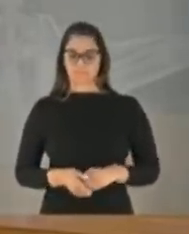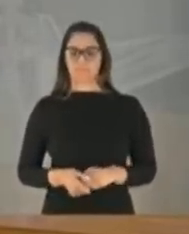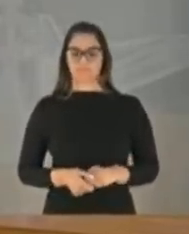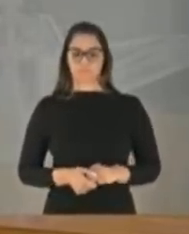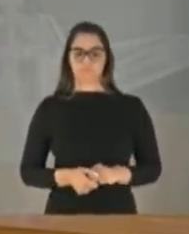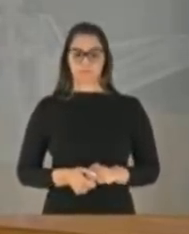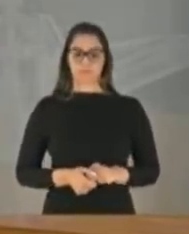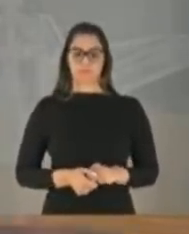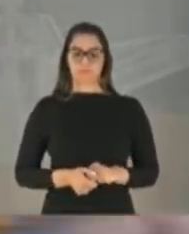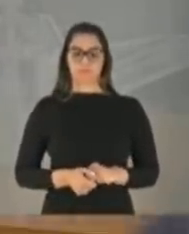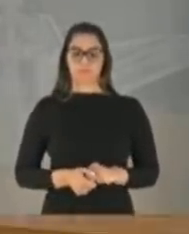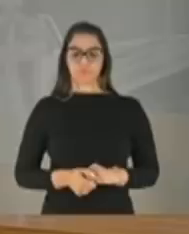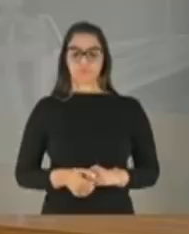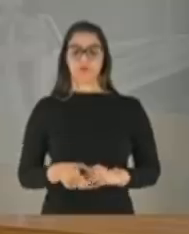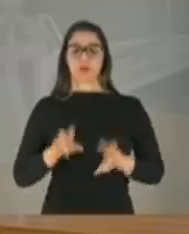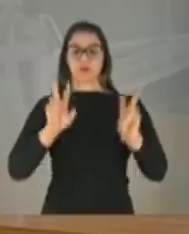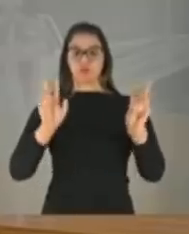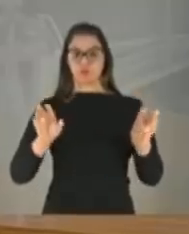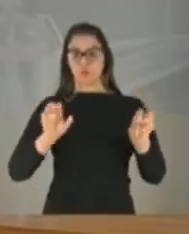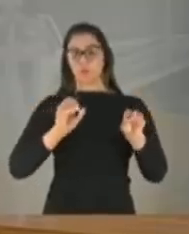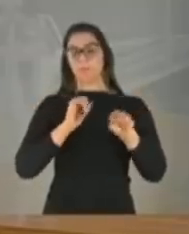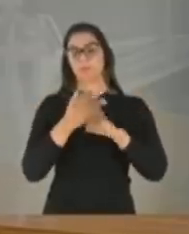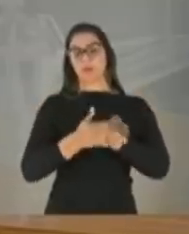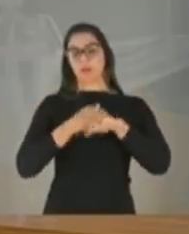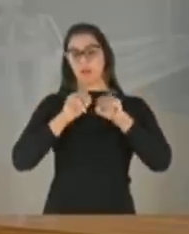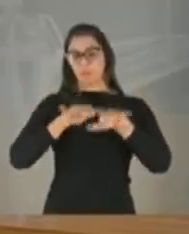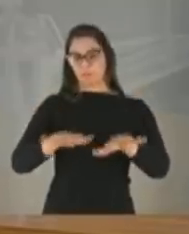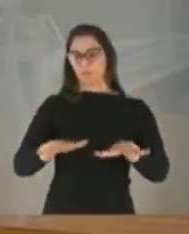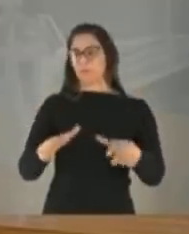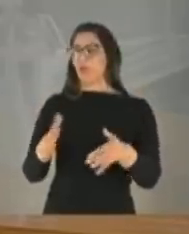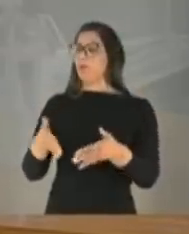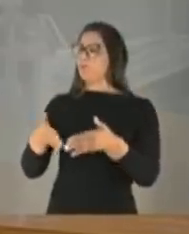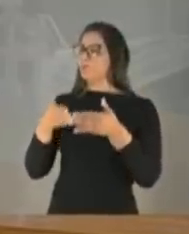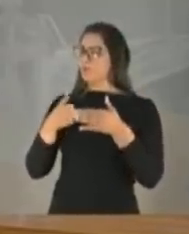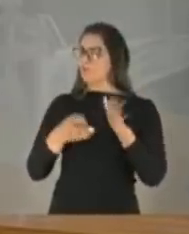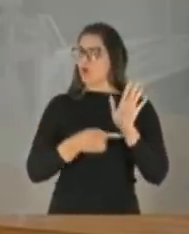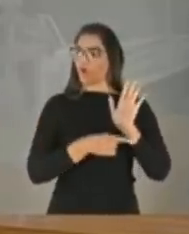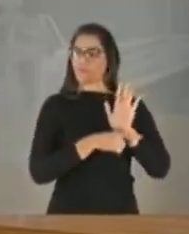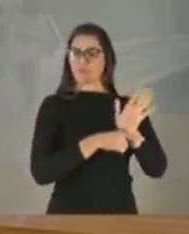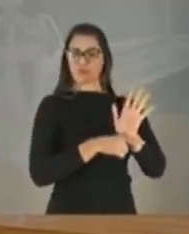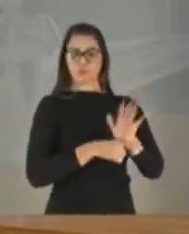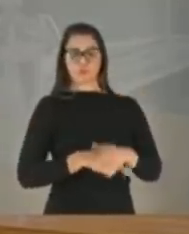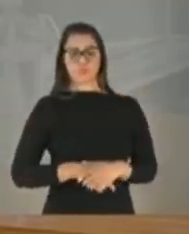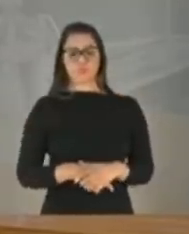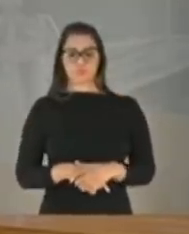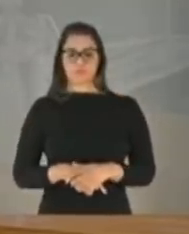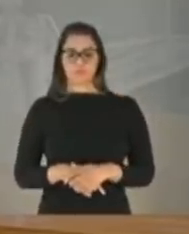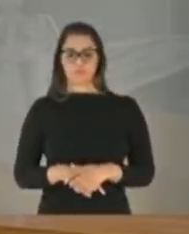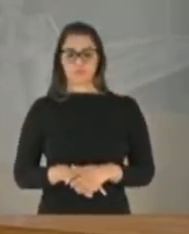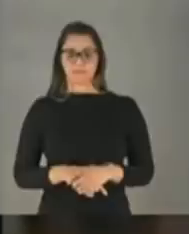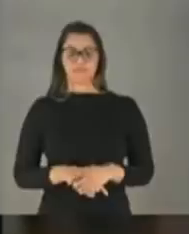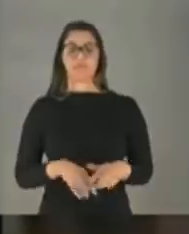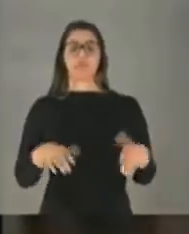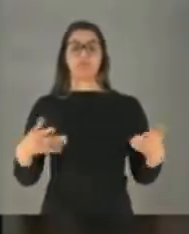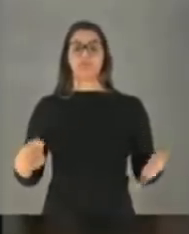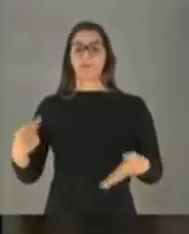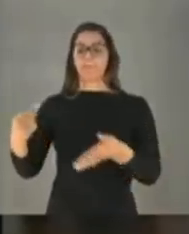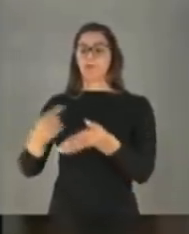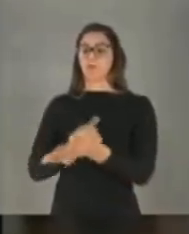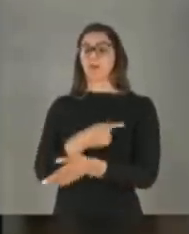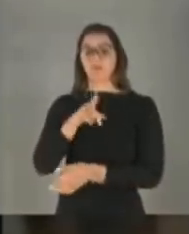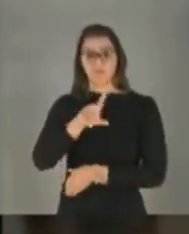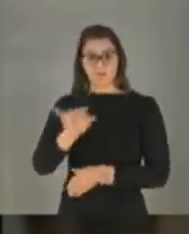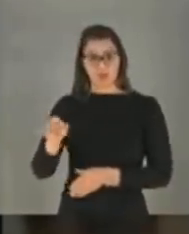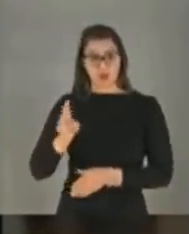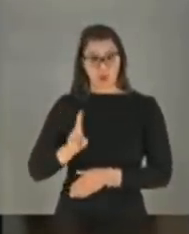sobre a pandemia. Eu peço que soltem o vídeo. E aí você vai me perguntar, e aí, você vai